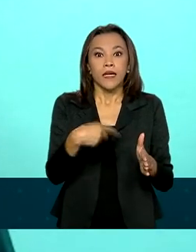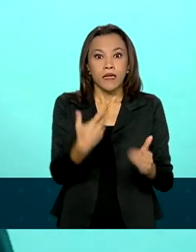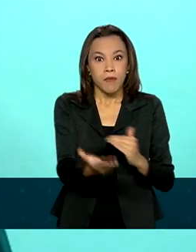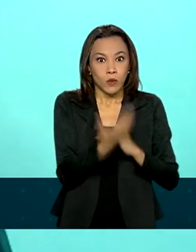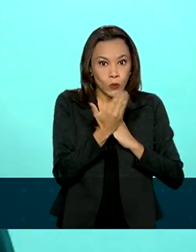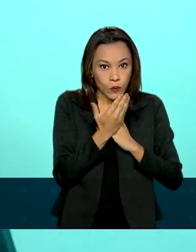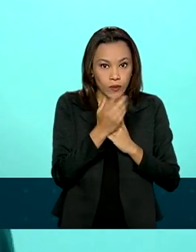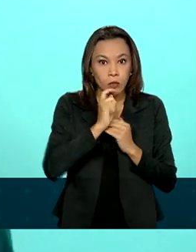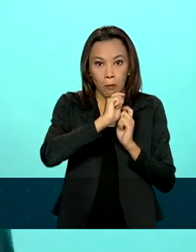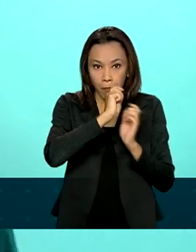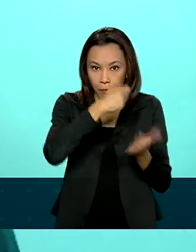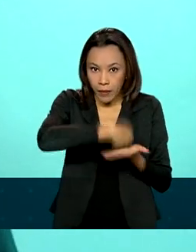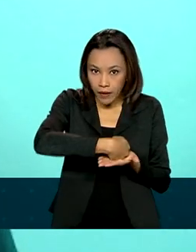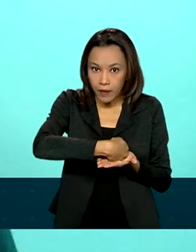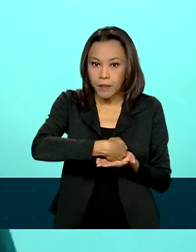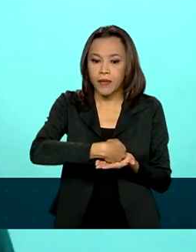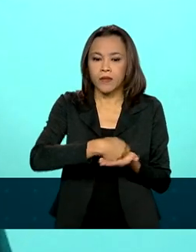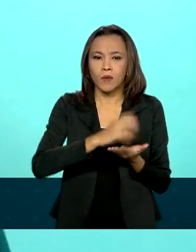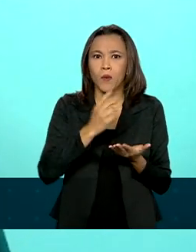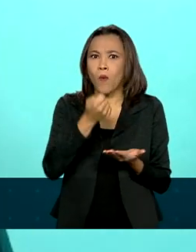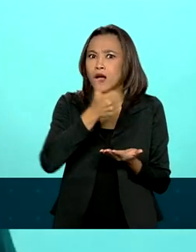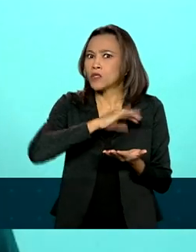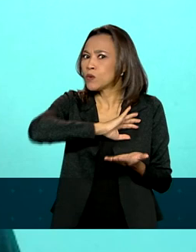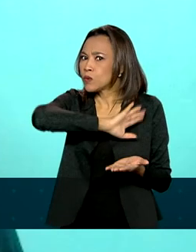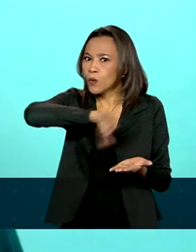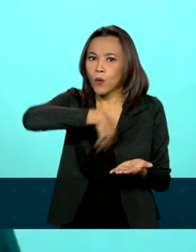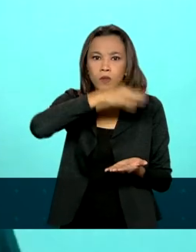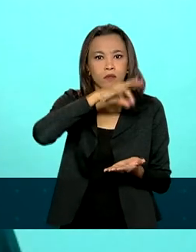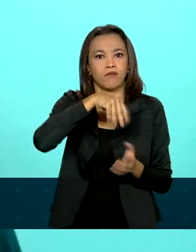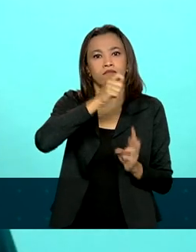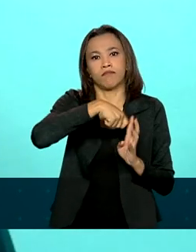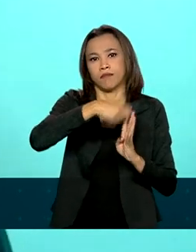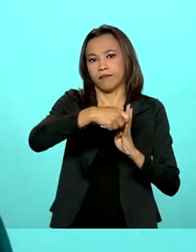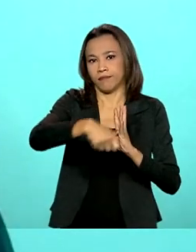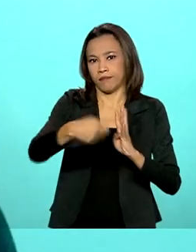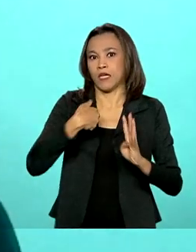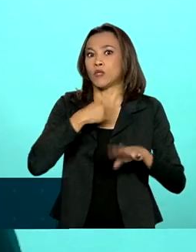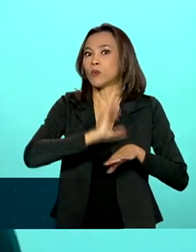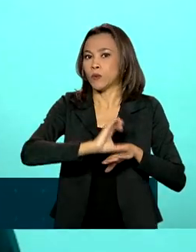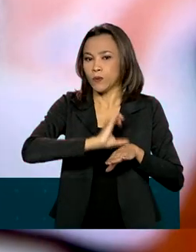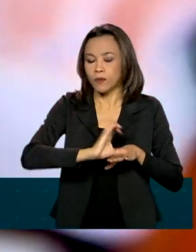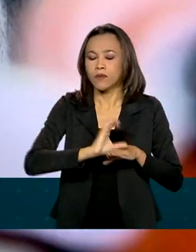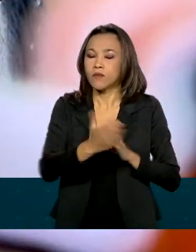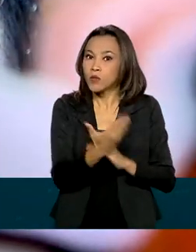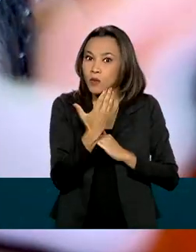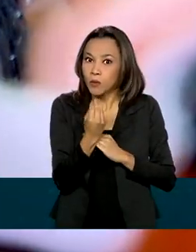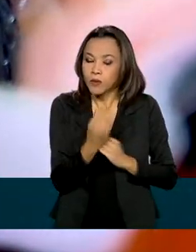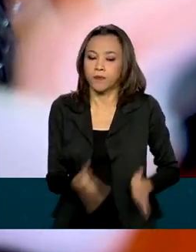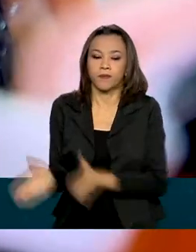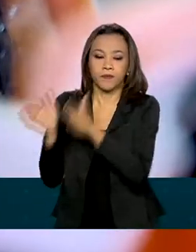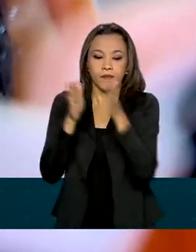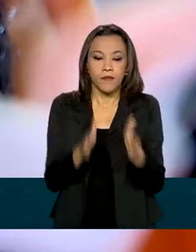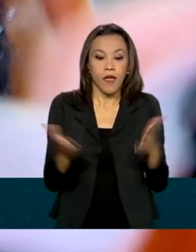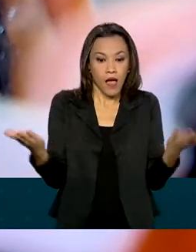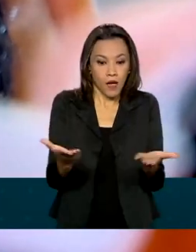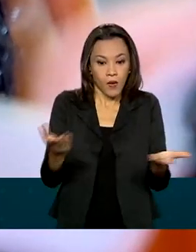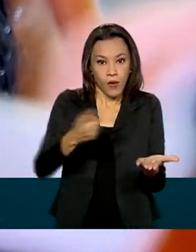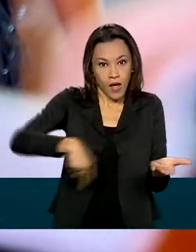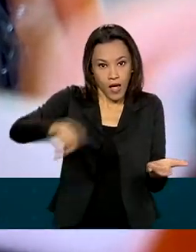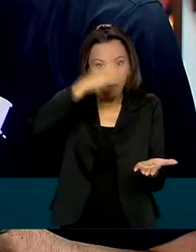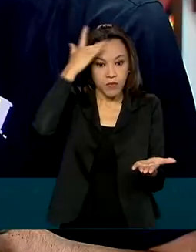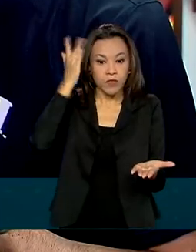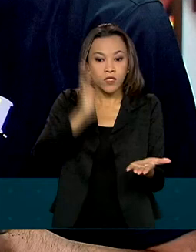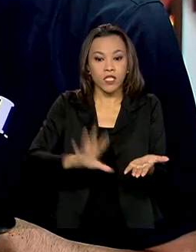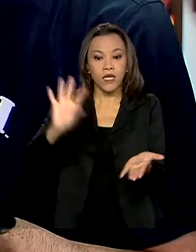totalmente a mensalidade do curso e me ajudou bastante. Agora, os candidatos que fizeram